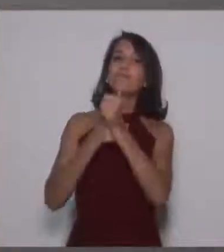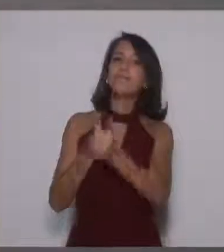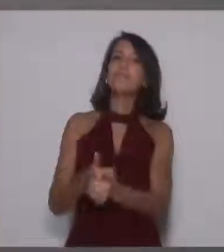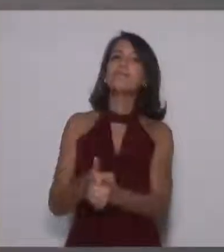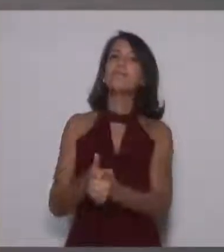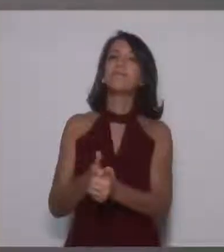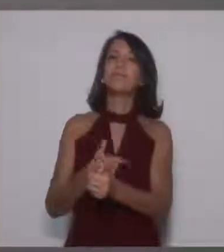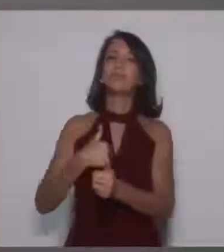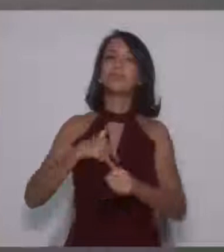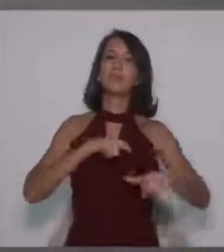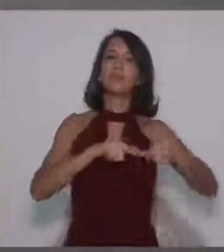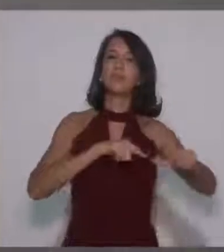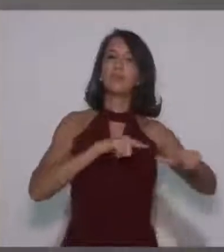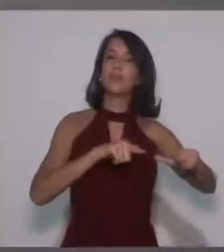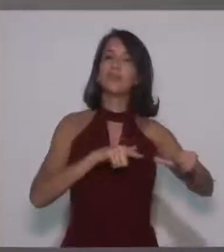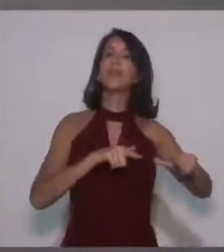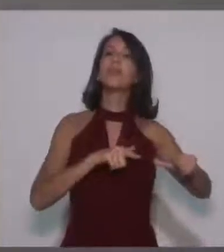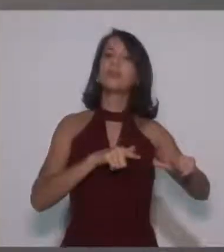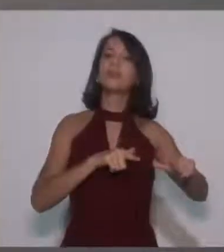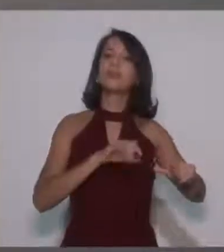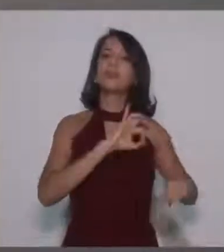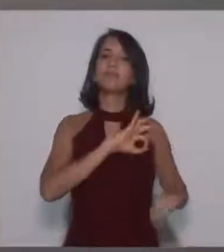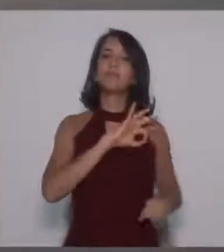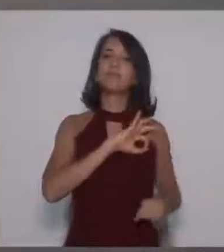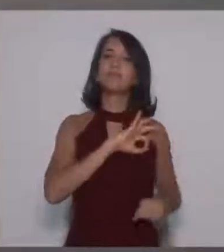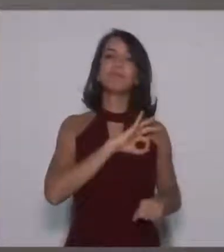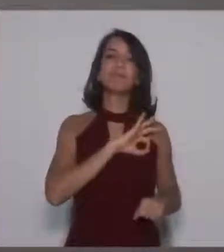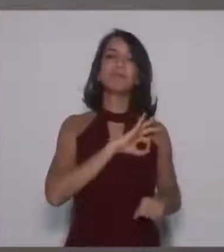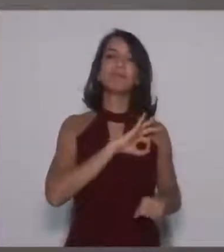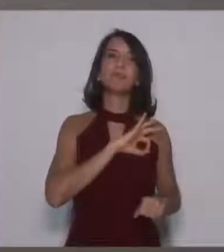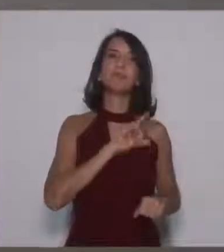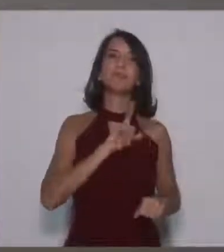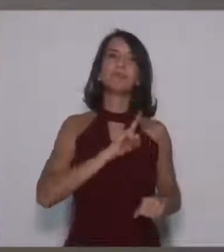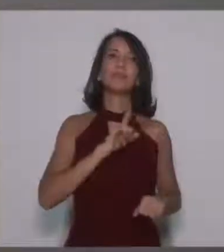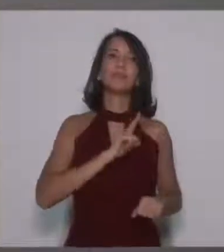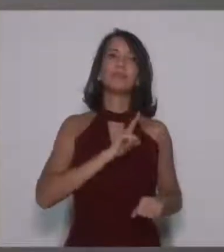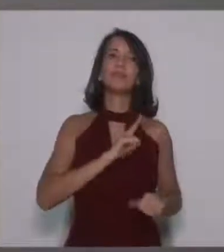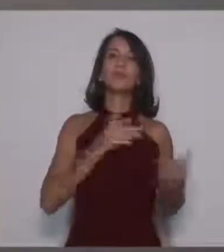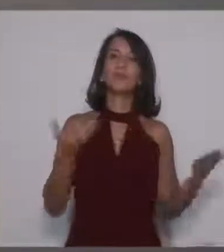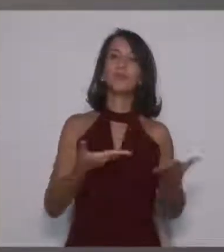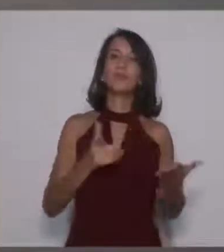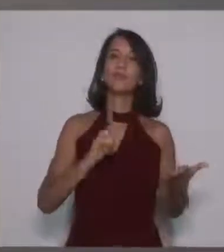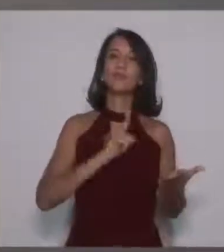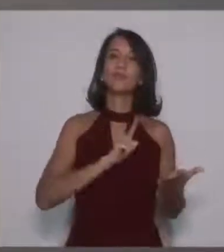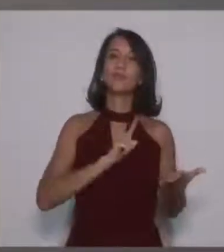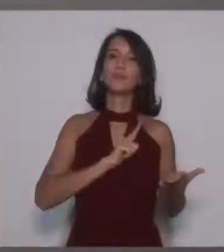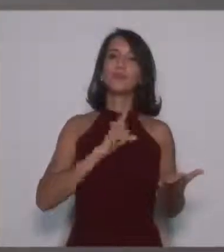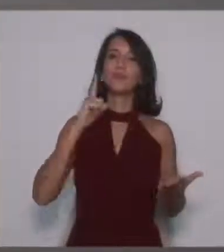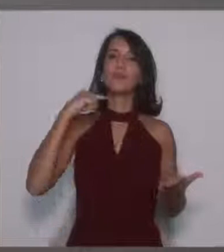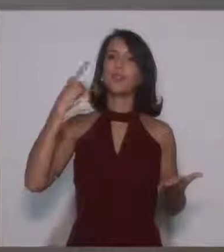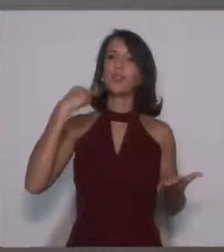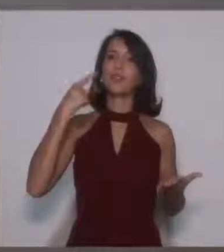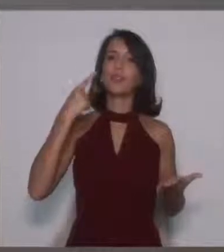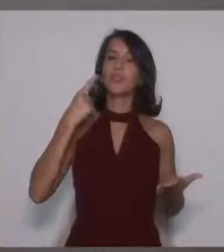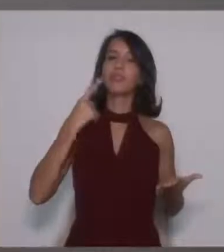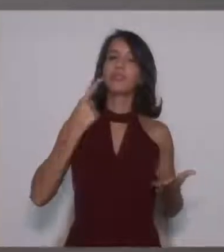o Estado de Serviço na Guarda Municipal. Como houve um imprevisto aqui com o advogado